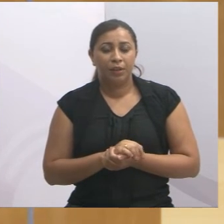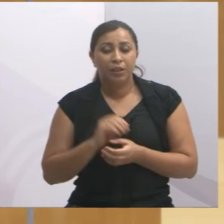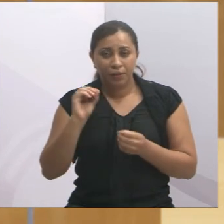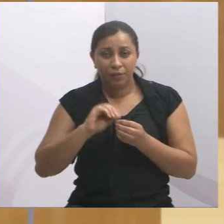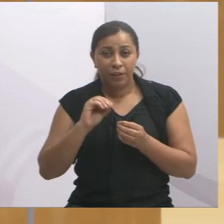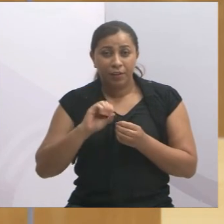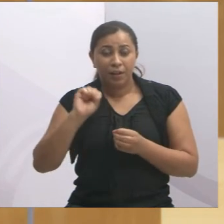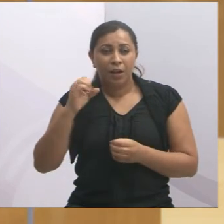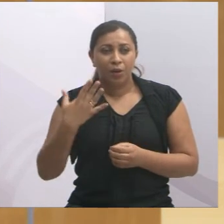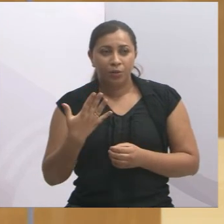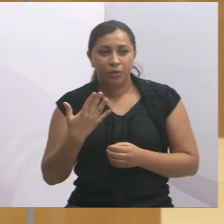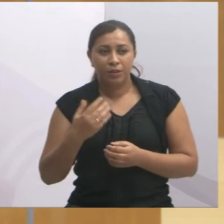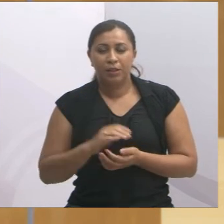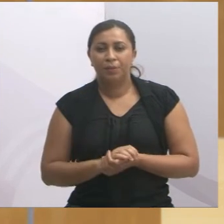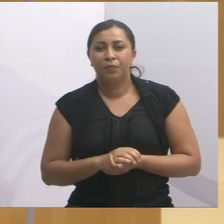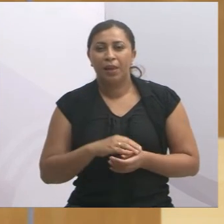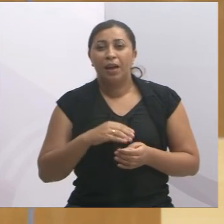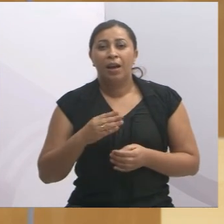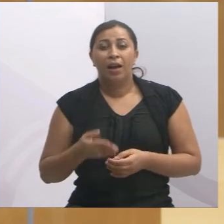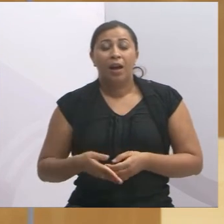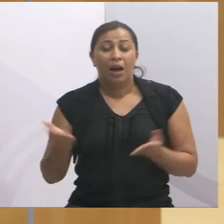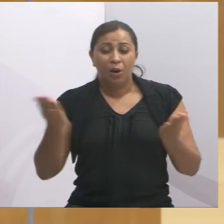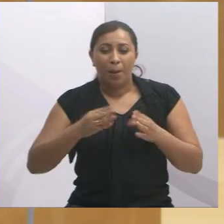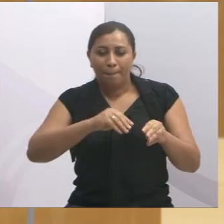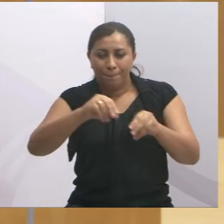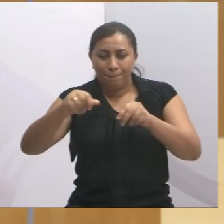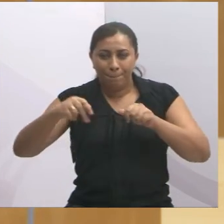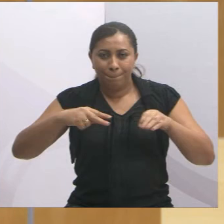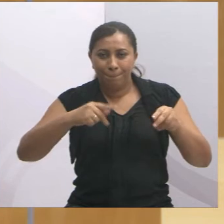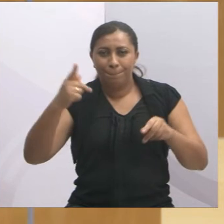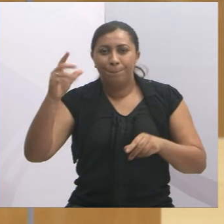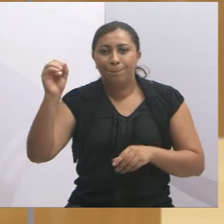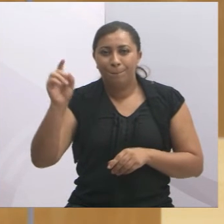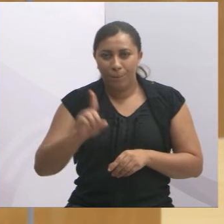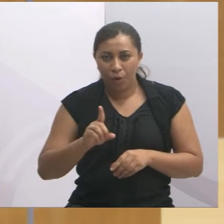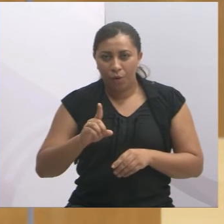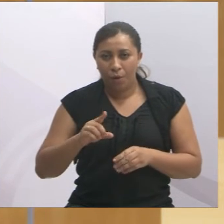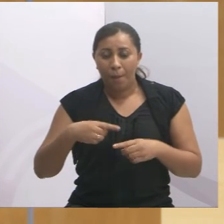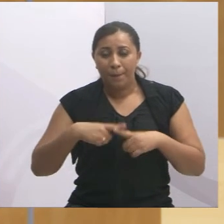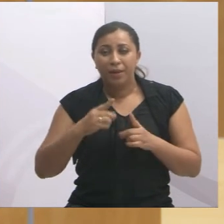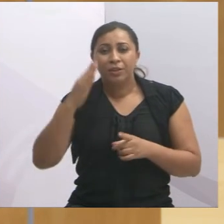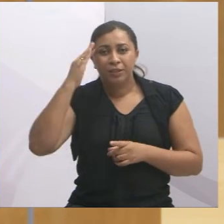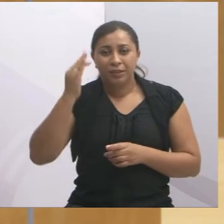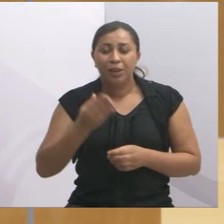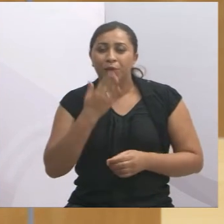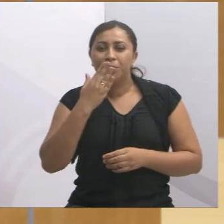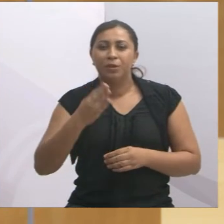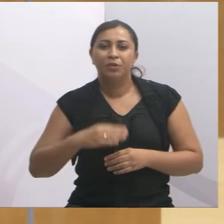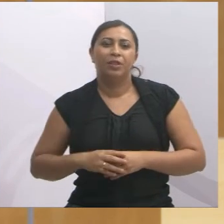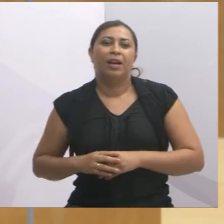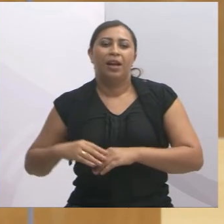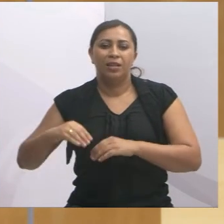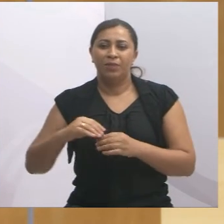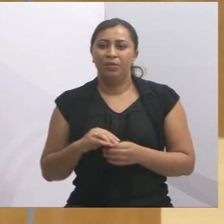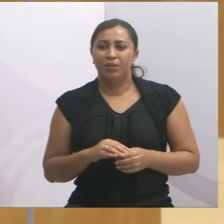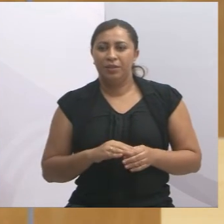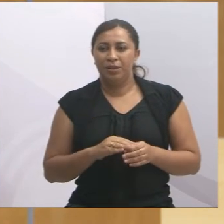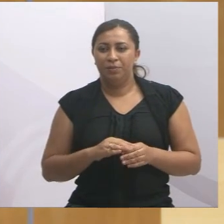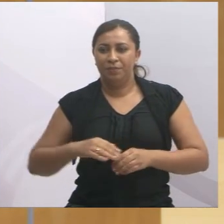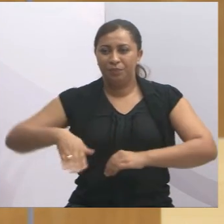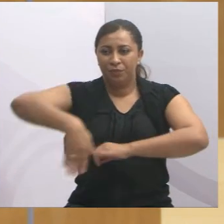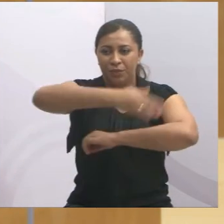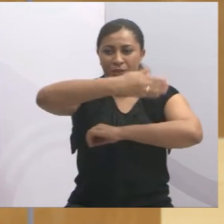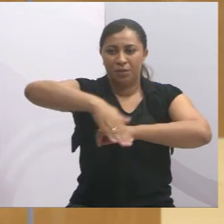ser feita a Rua do Porto, vai ser asfaltada aquela Rua do Porto lá, então, fica aqui já o pedido, como morador do bairro lá do